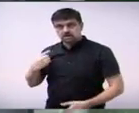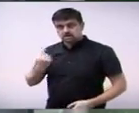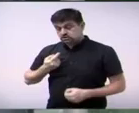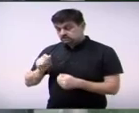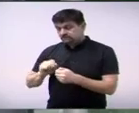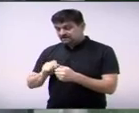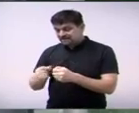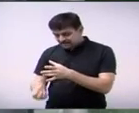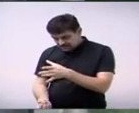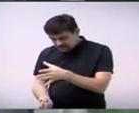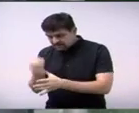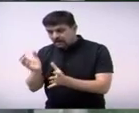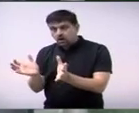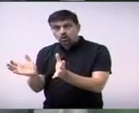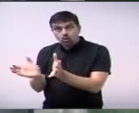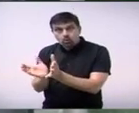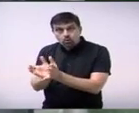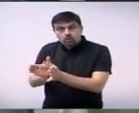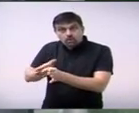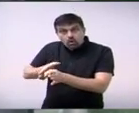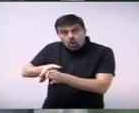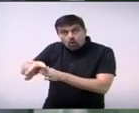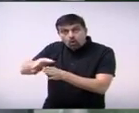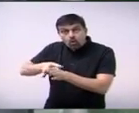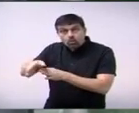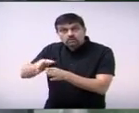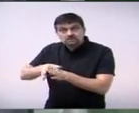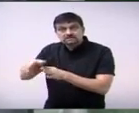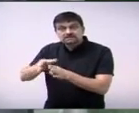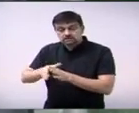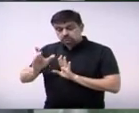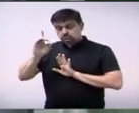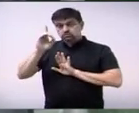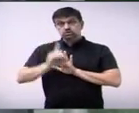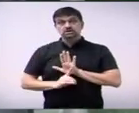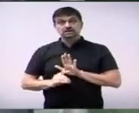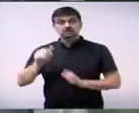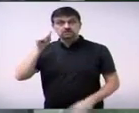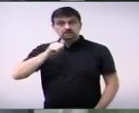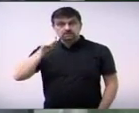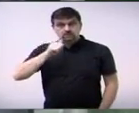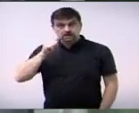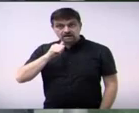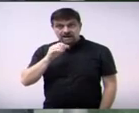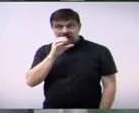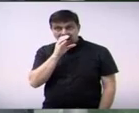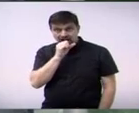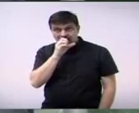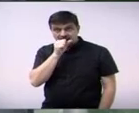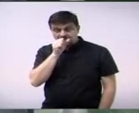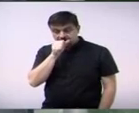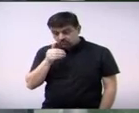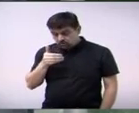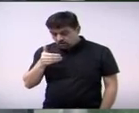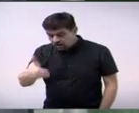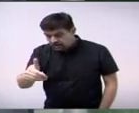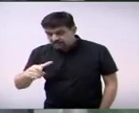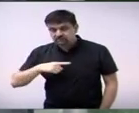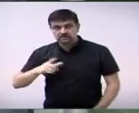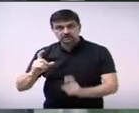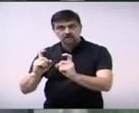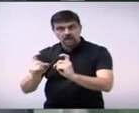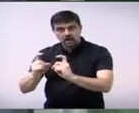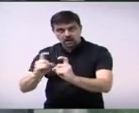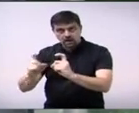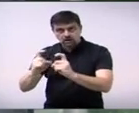para que houvesse a criação deste conselho que neste sábado se concretizará pelo menos uma